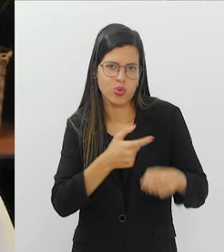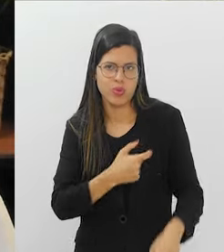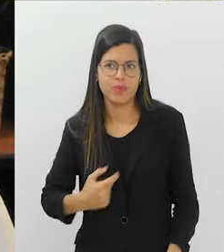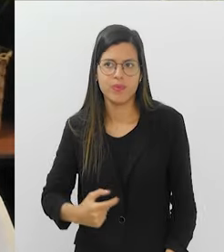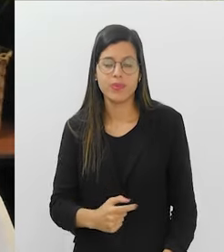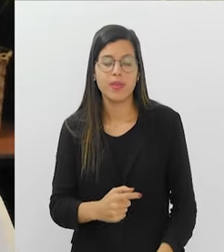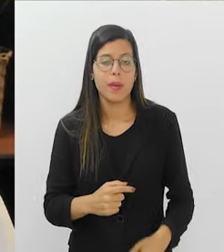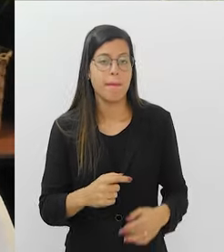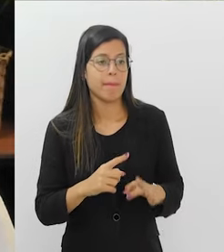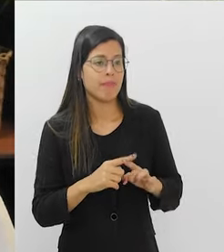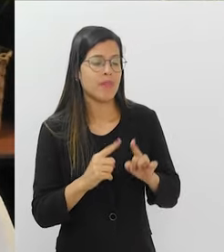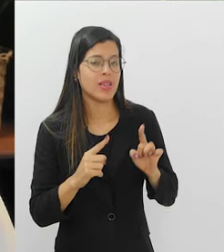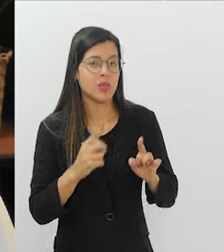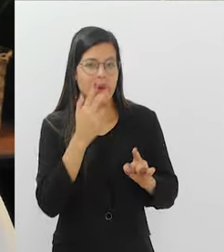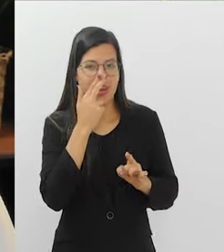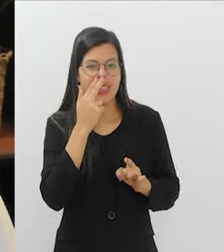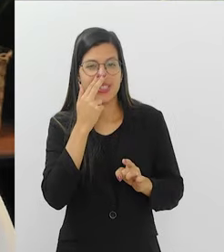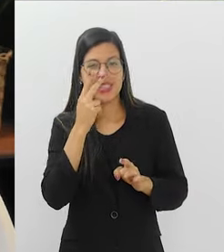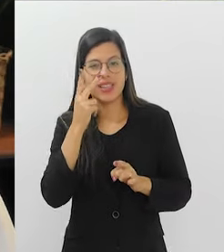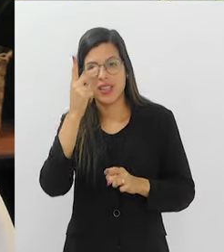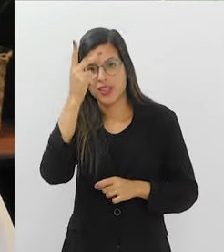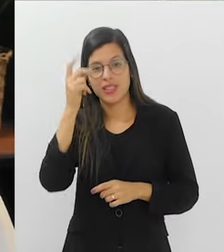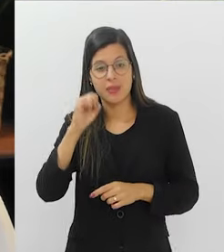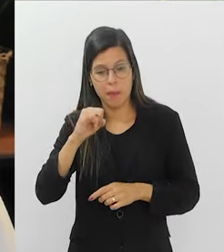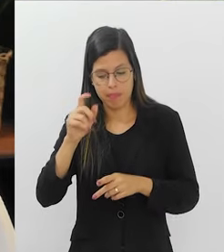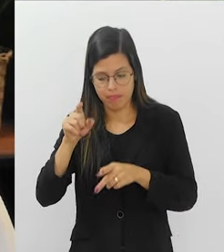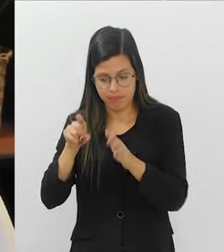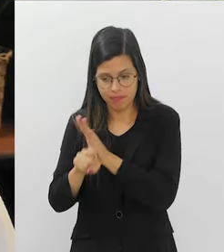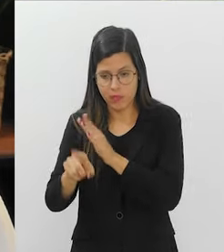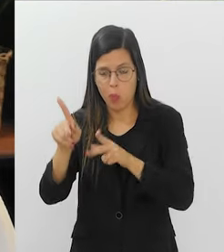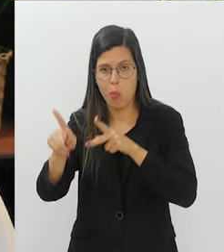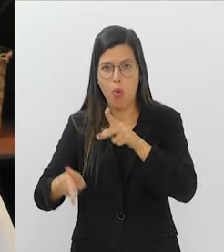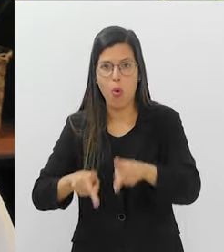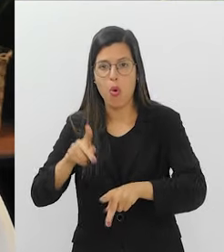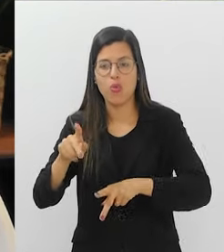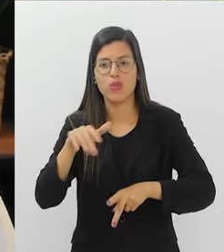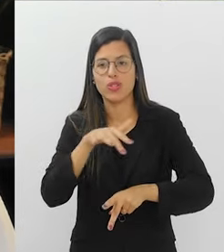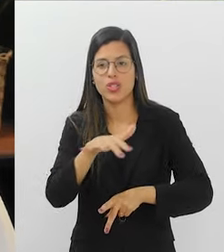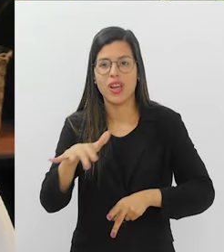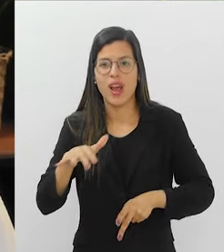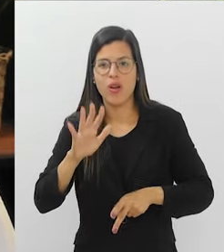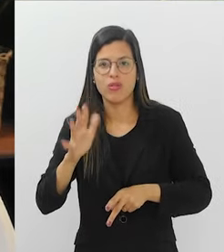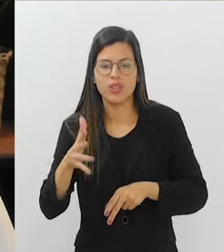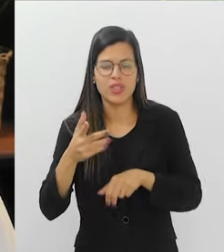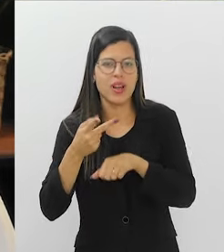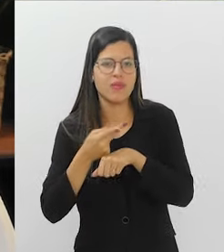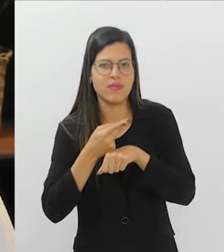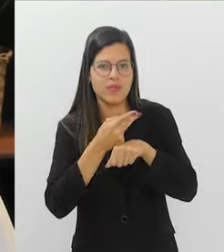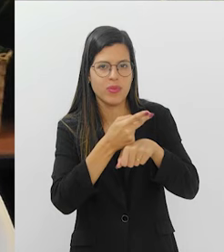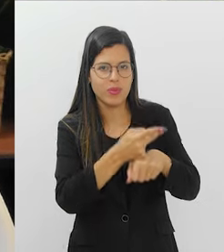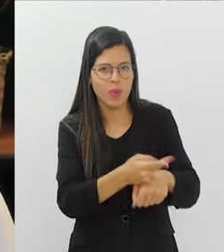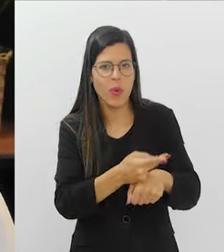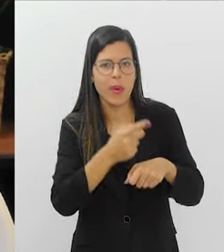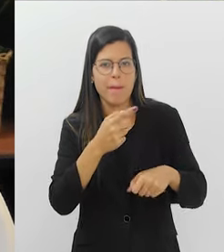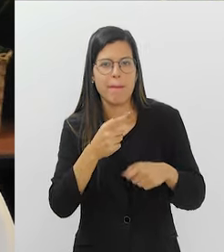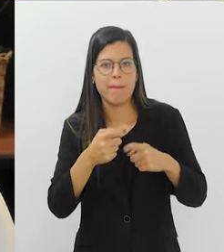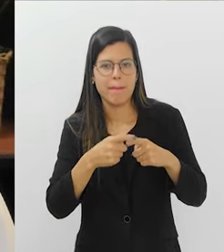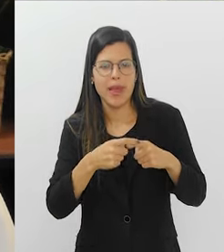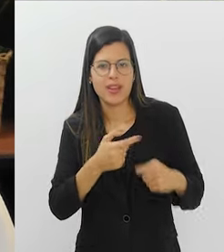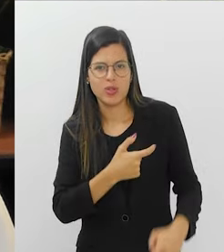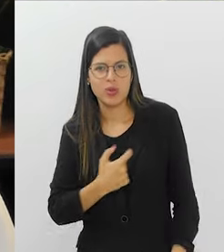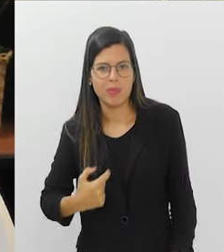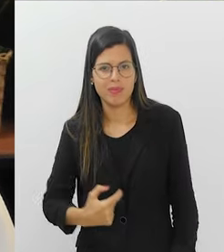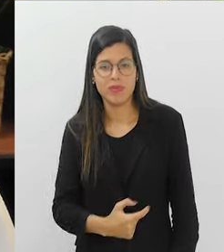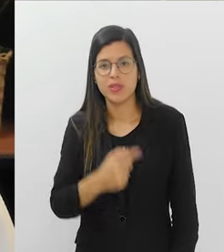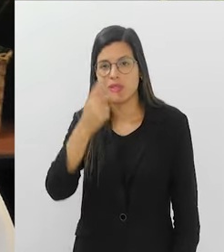Mas existe um tabu muito grande, né? Se a gente for perguntar para a população em geral, quem já foi a um proctologista, a coloproctologista, quem